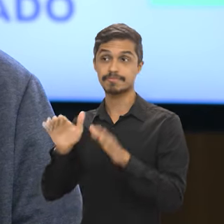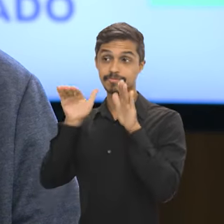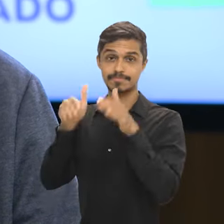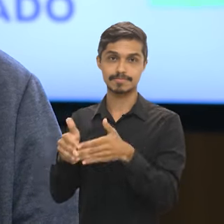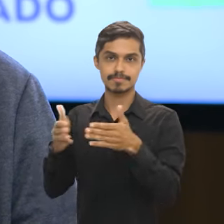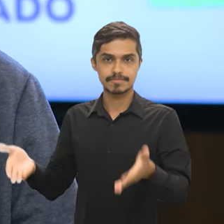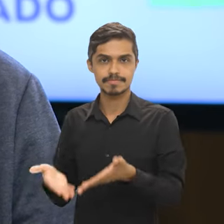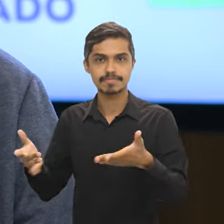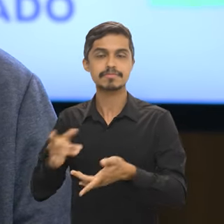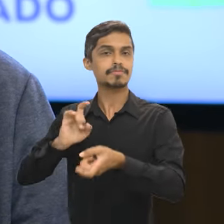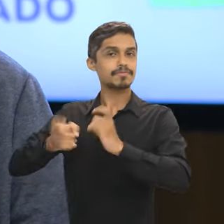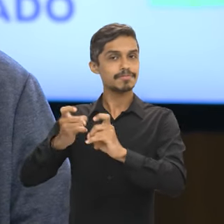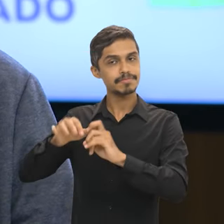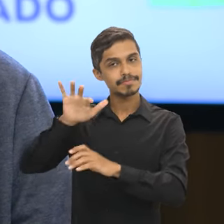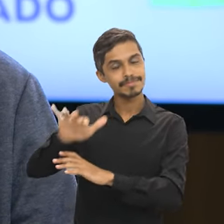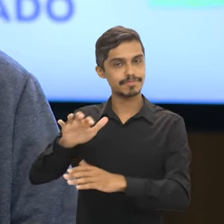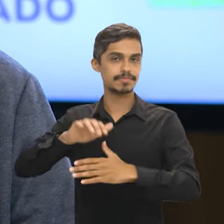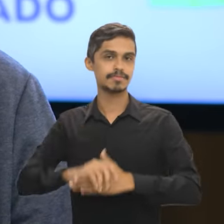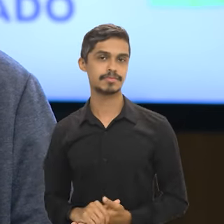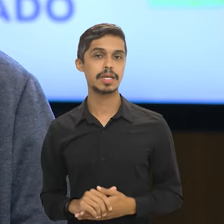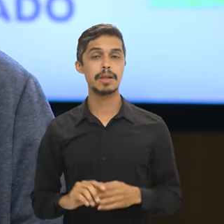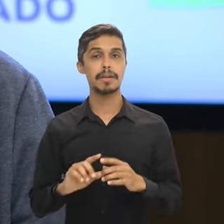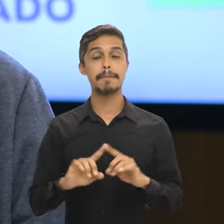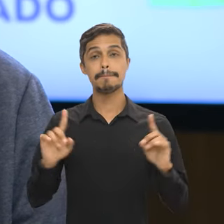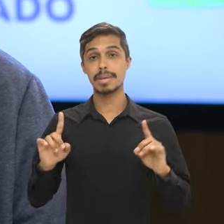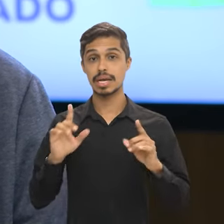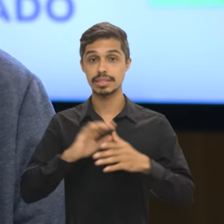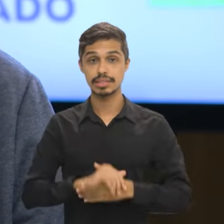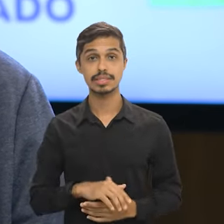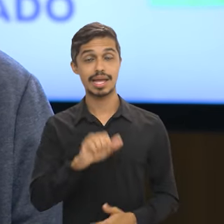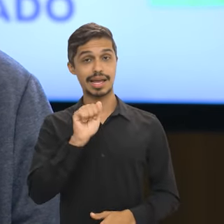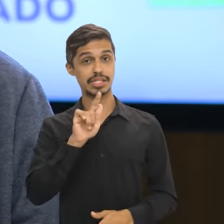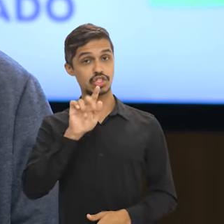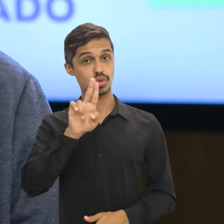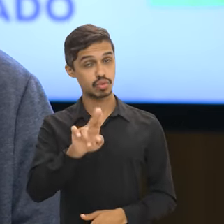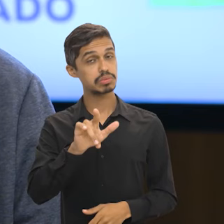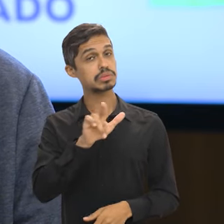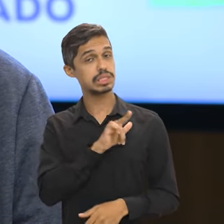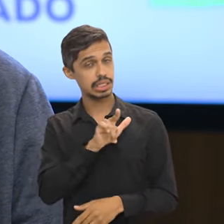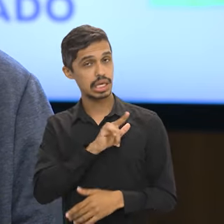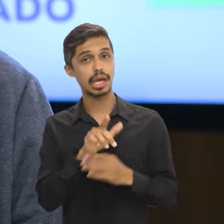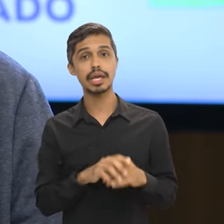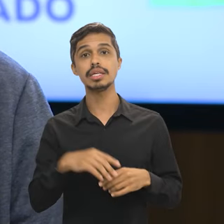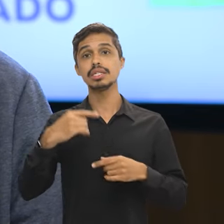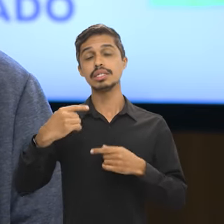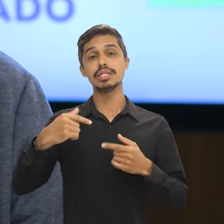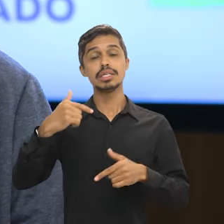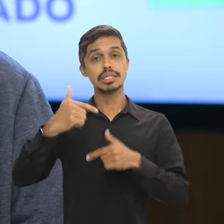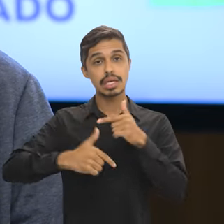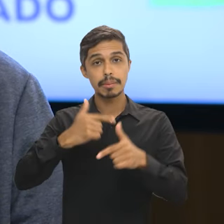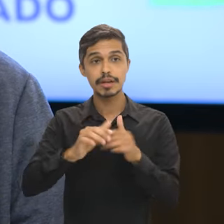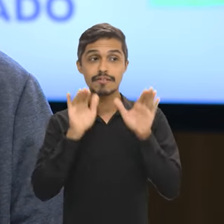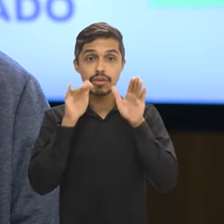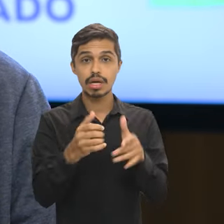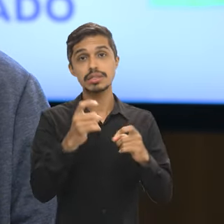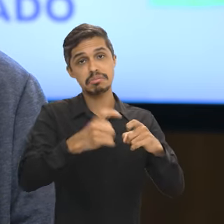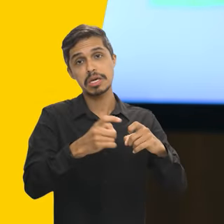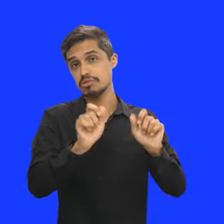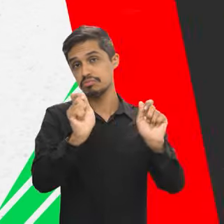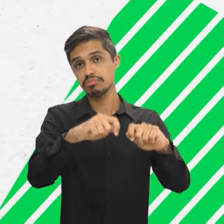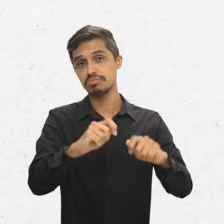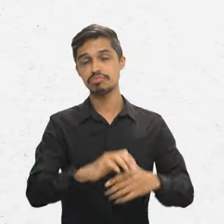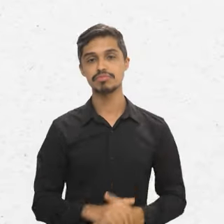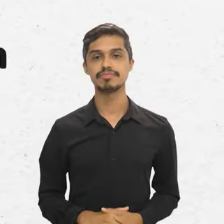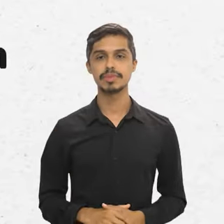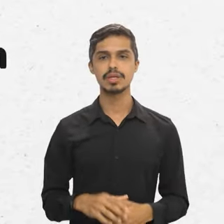desenhar e a implementar políticas públicas. Mas, por exemplo, na AGU existem cargos destinados a profissionais da saúde.